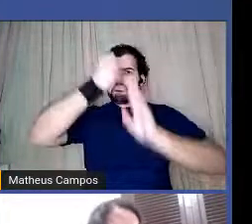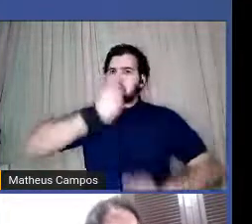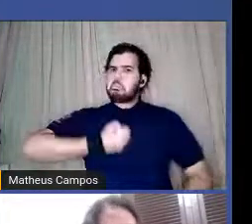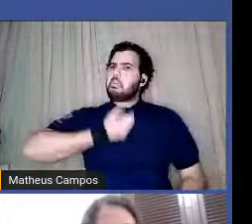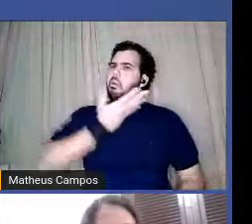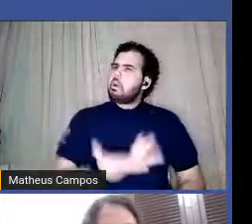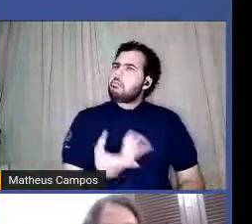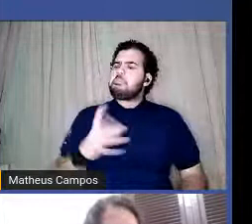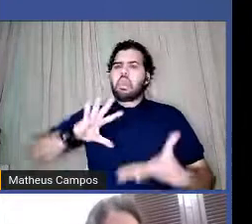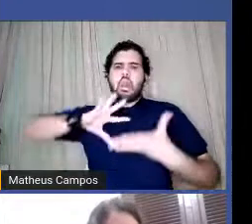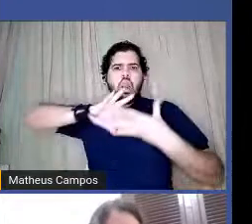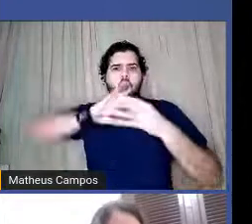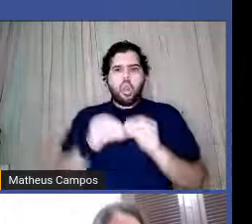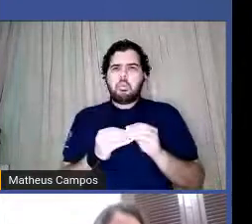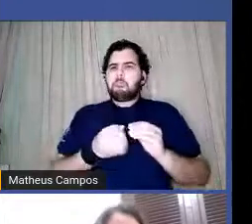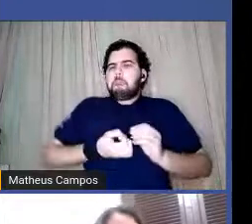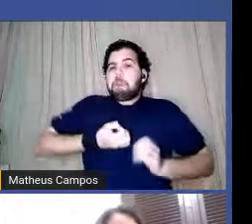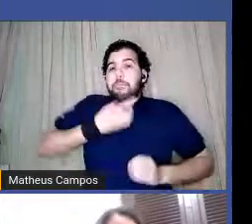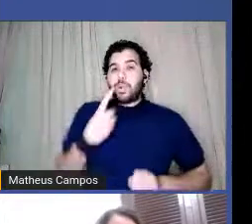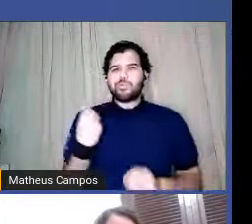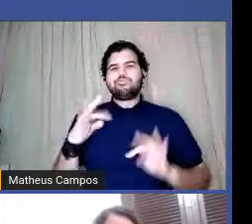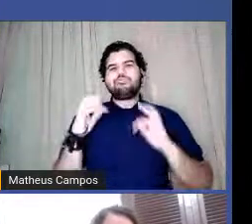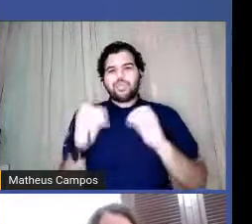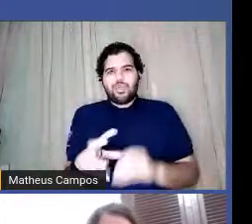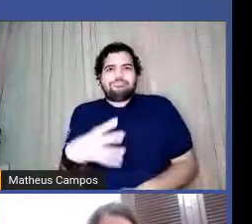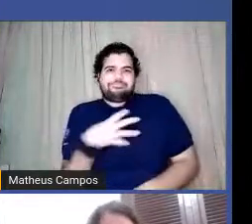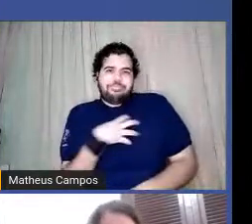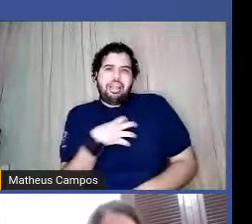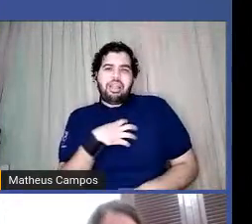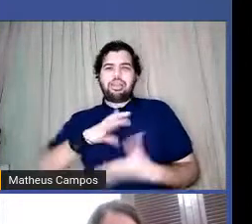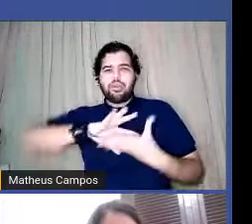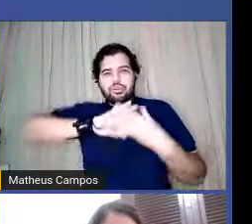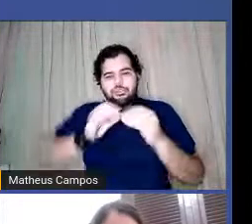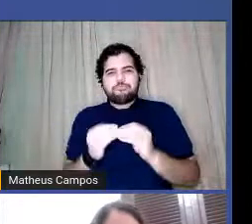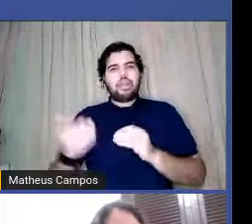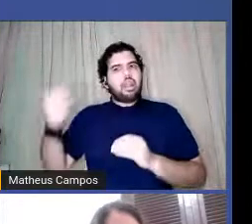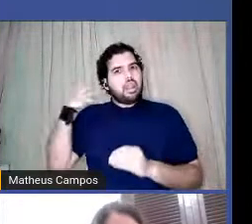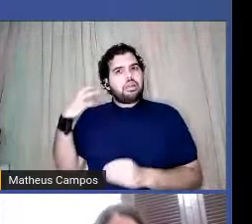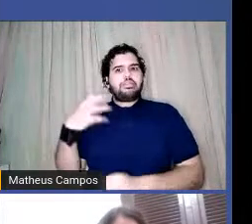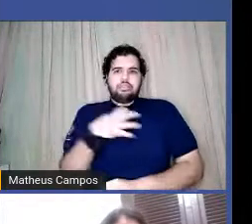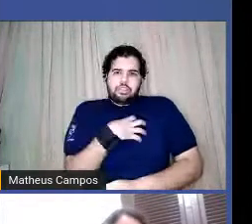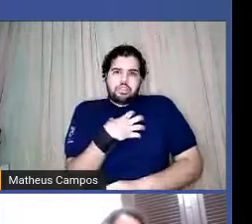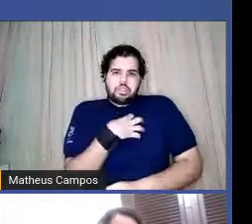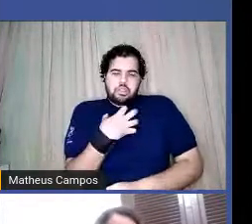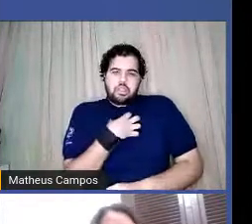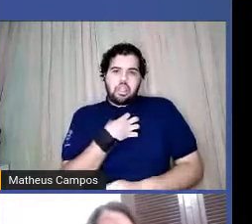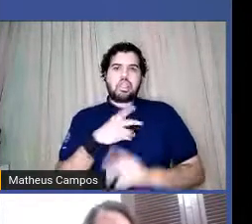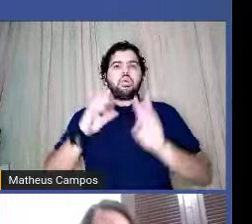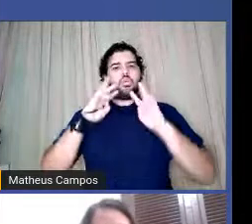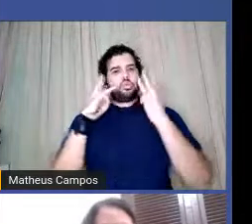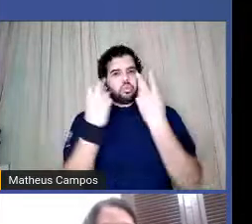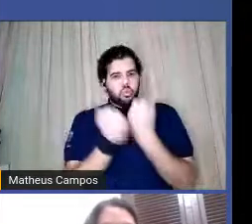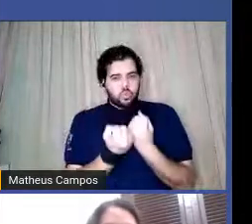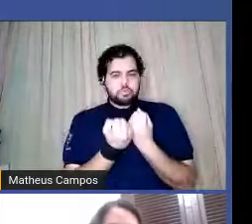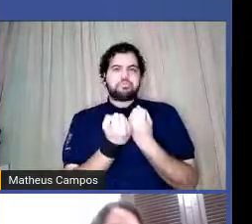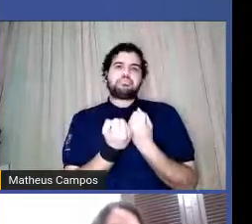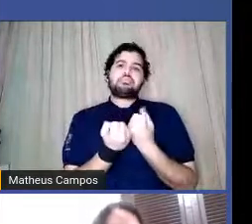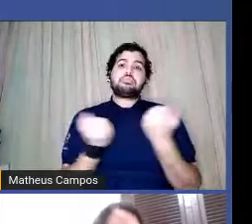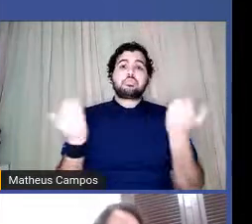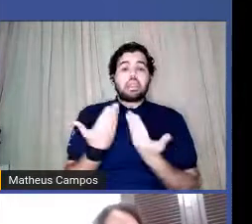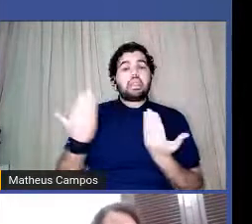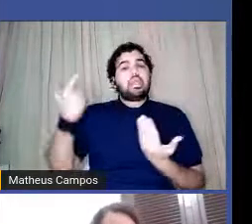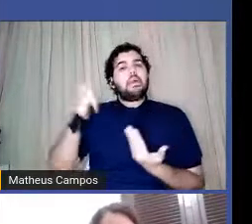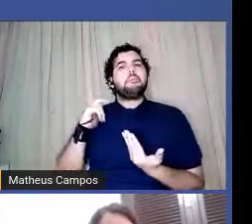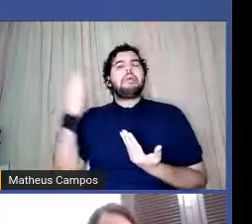resumo de muito do que a gente sente, e do que a gente sentiu nessa oficina, e o que a gente sente dentro da Barrosas